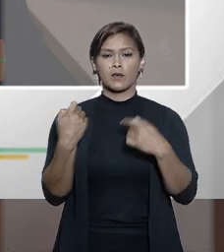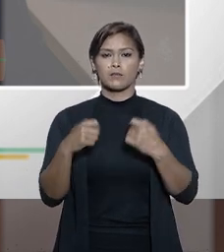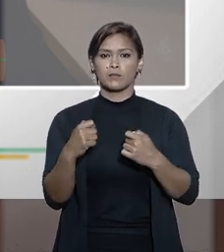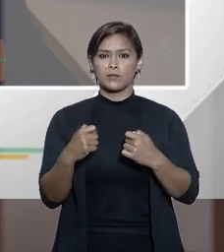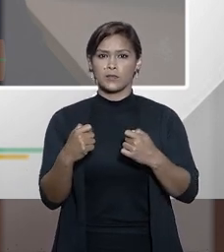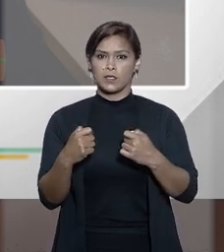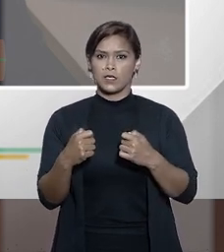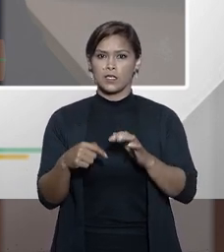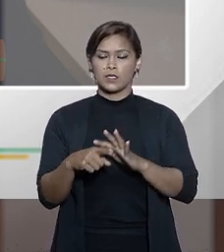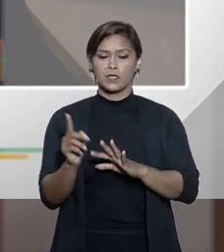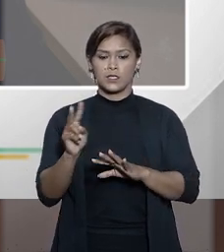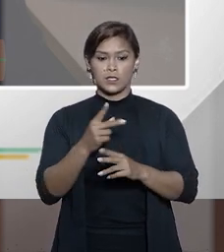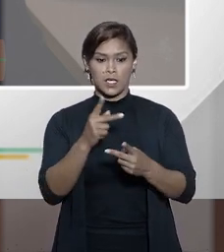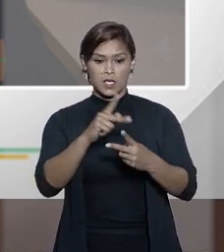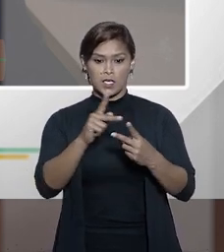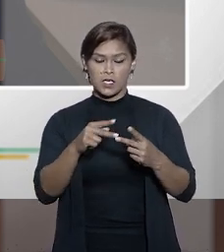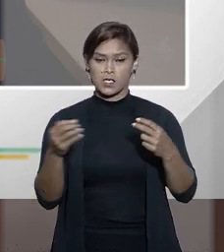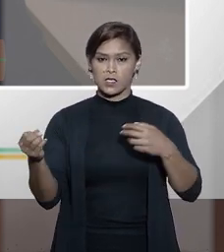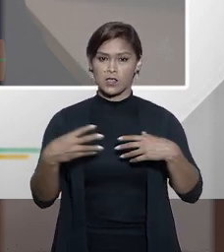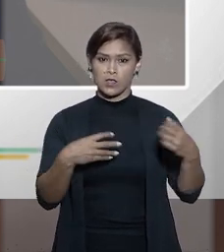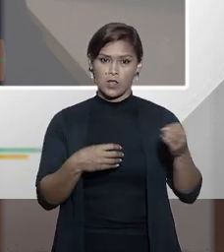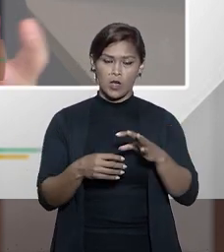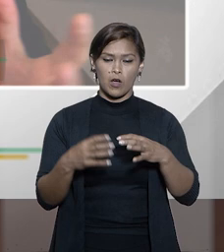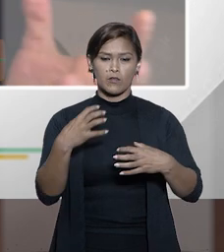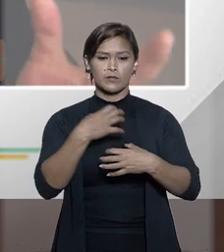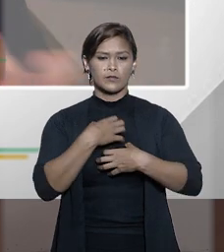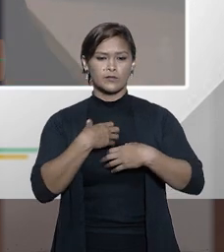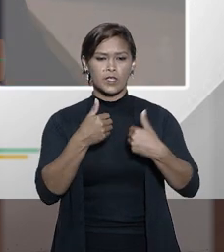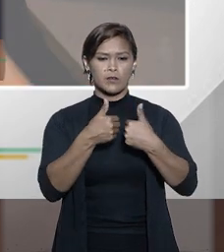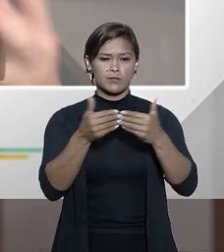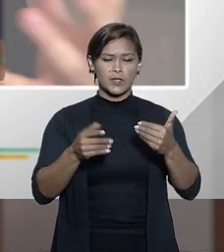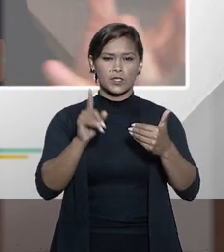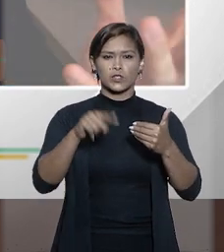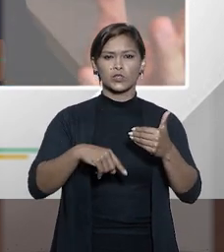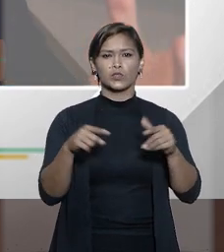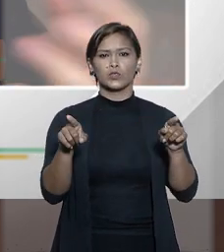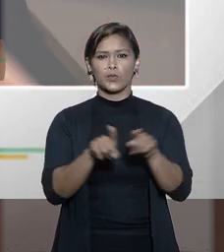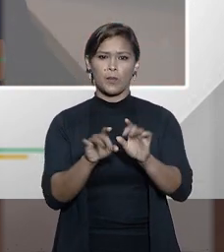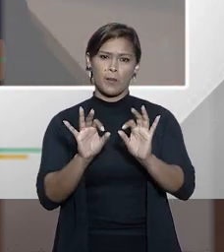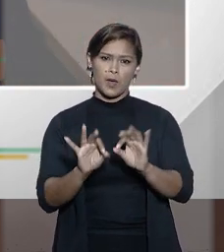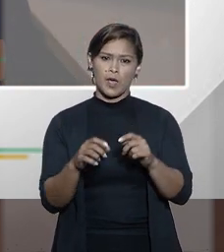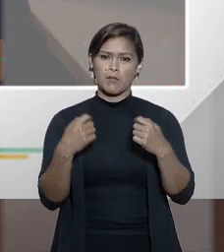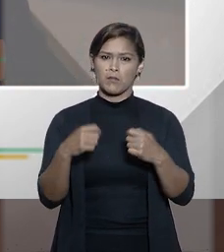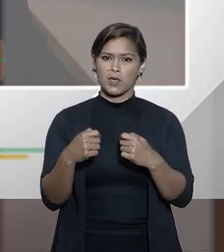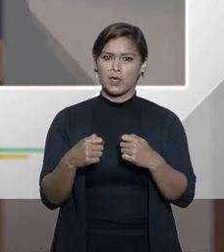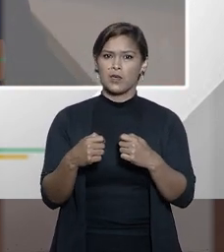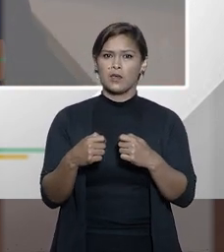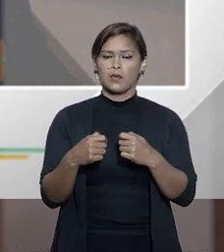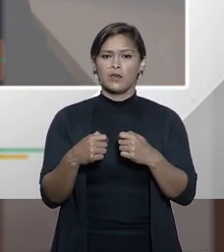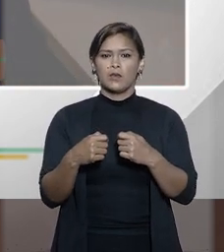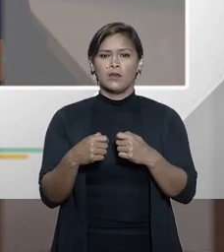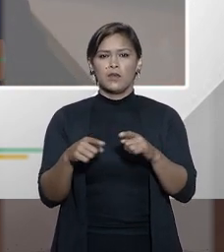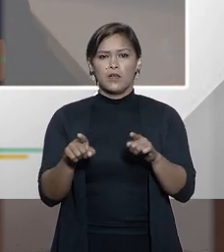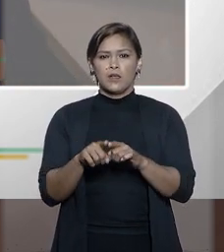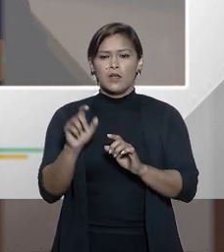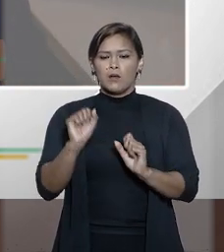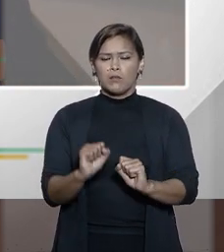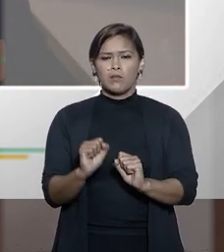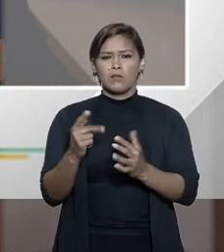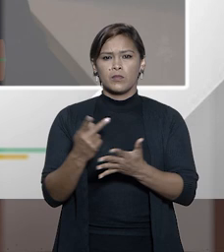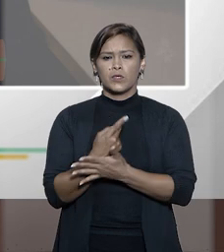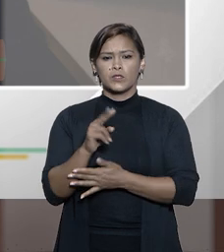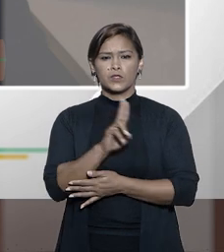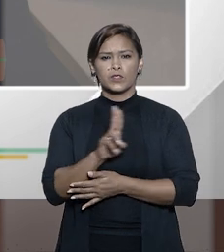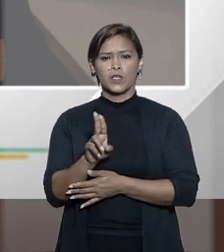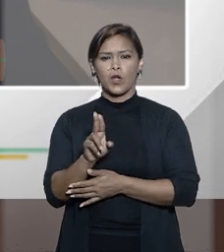precisamos dessas novas ferramentas, dessa nova abertura, dessa abertura ao... ao que pode